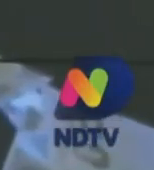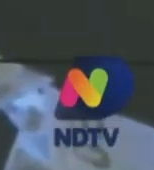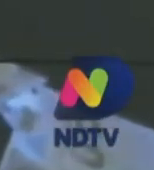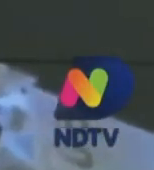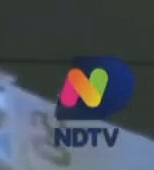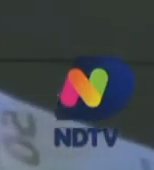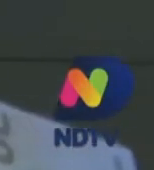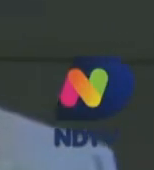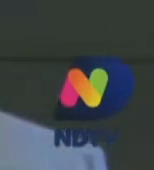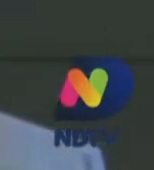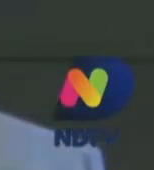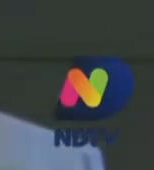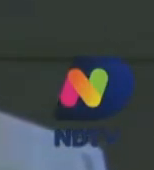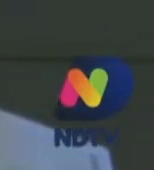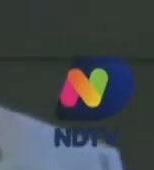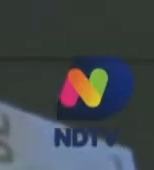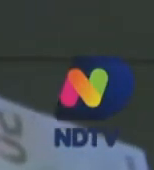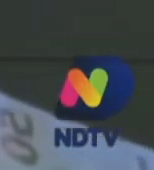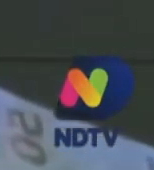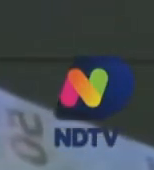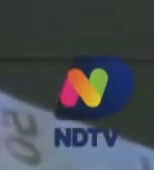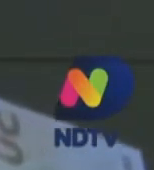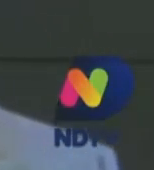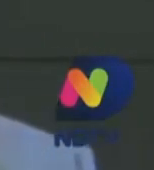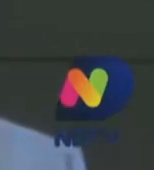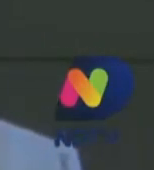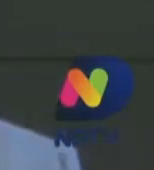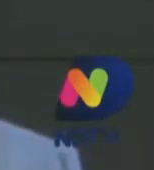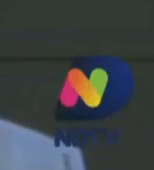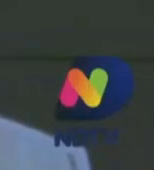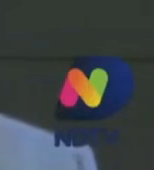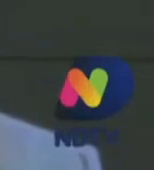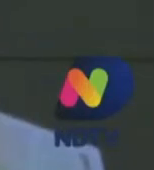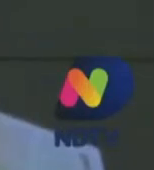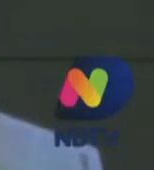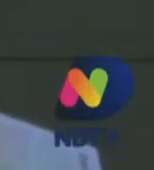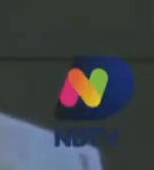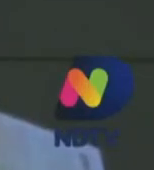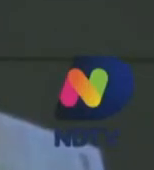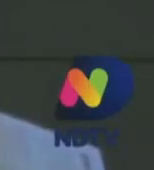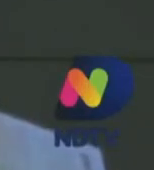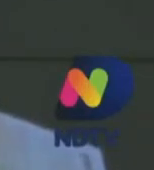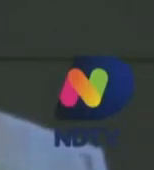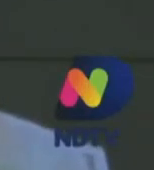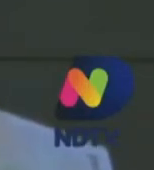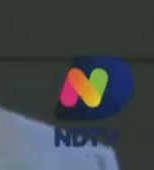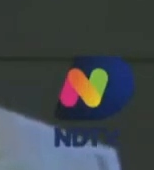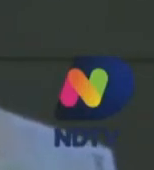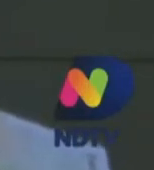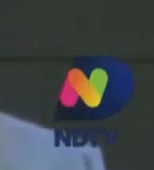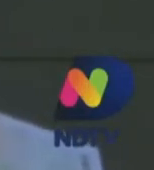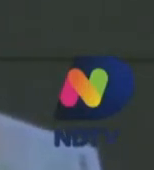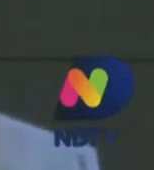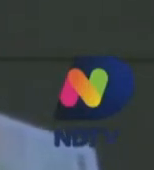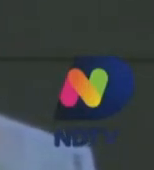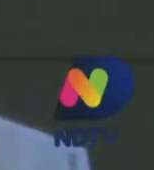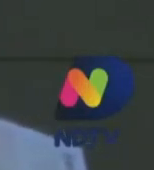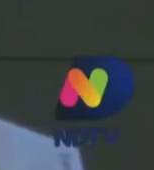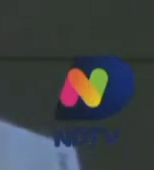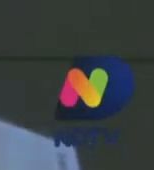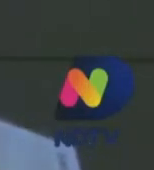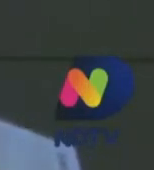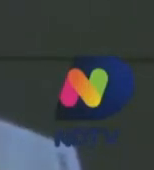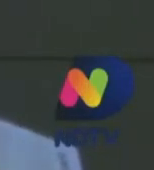eu me pergunto se estão acumulando função e para isso